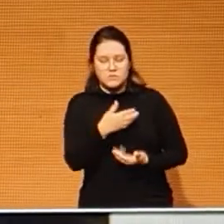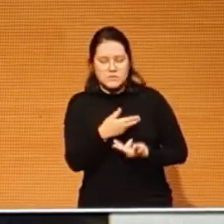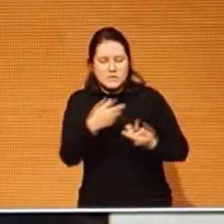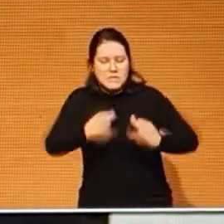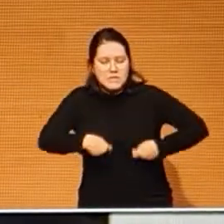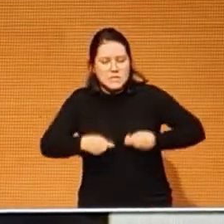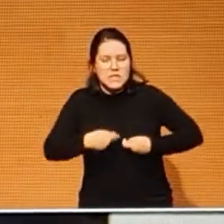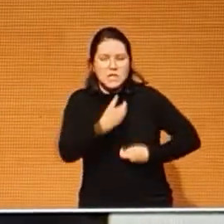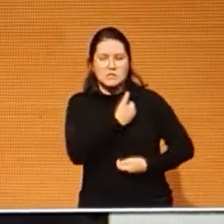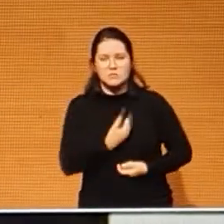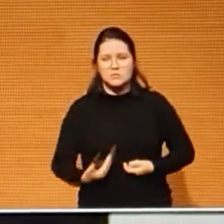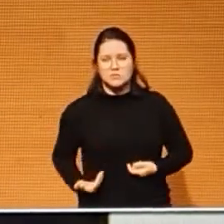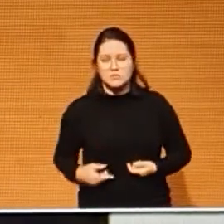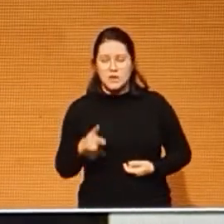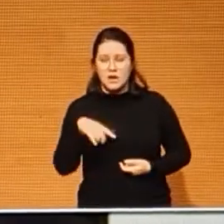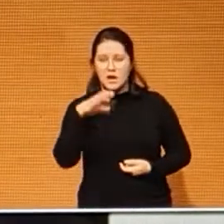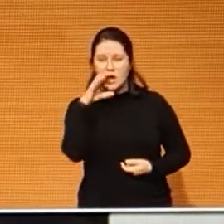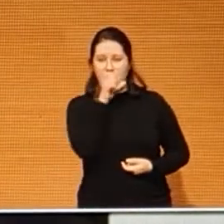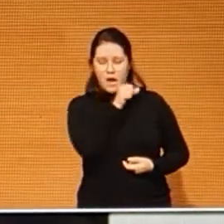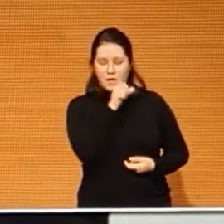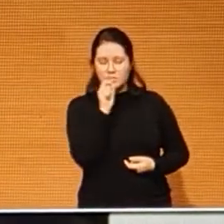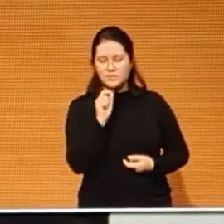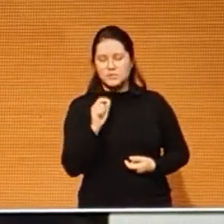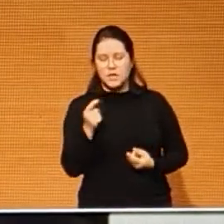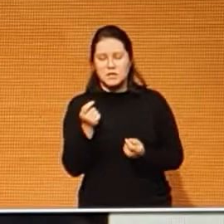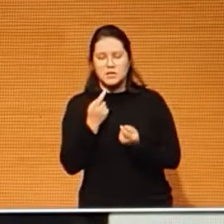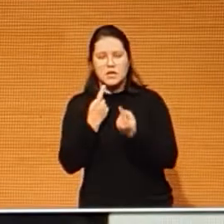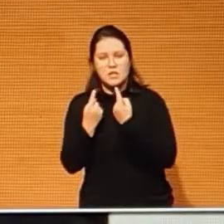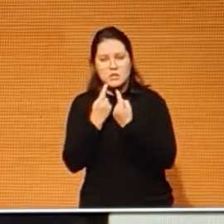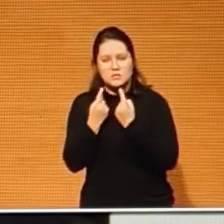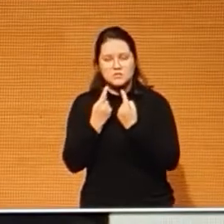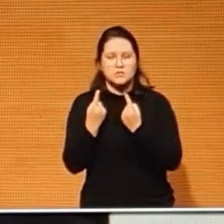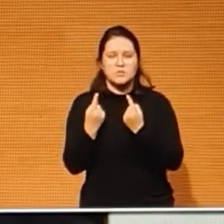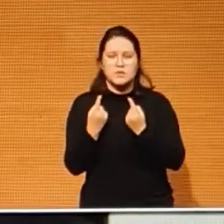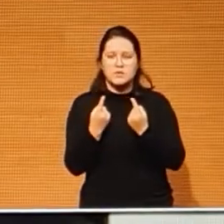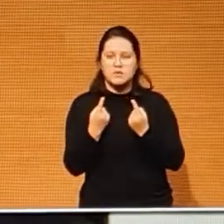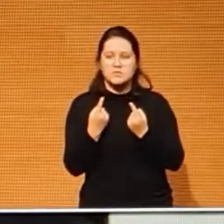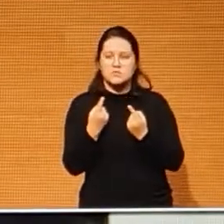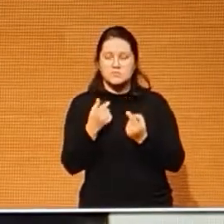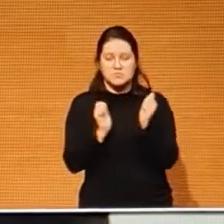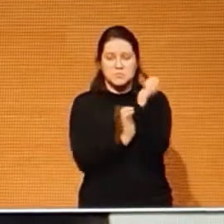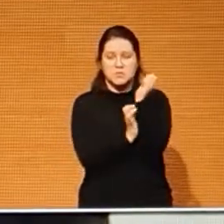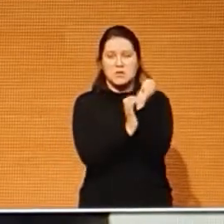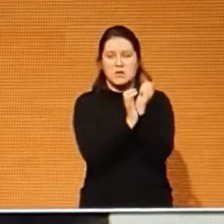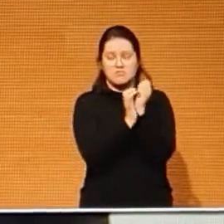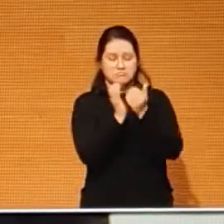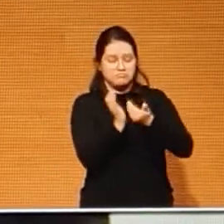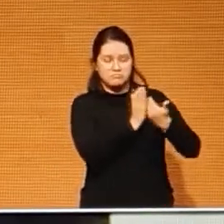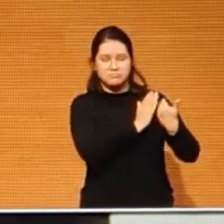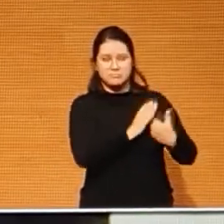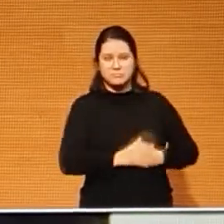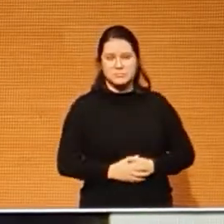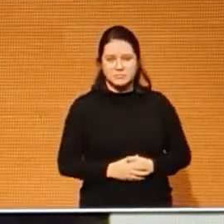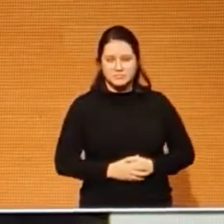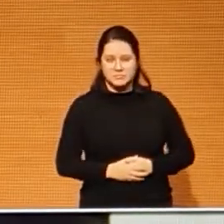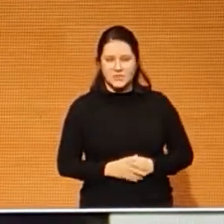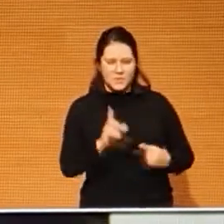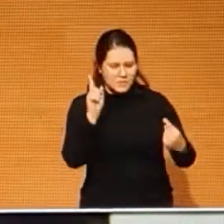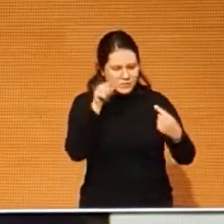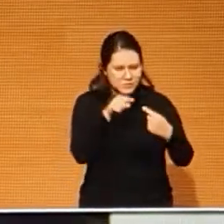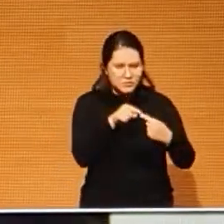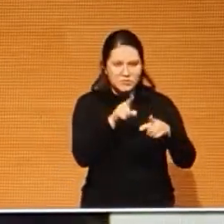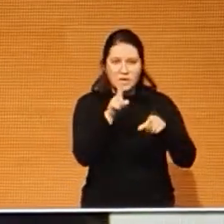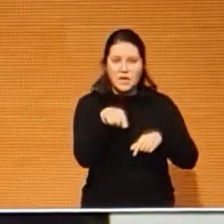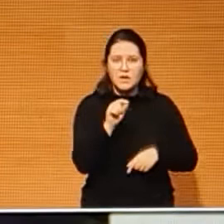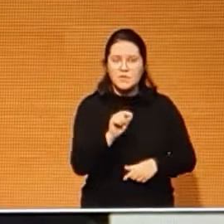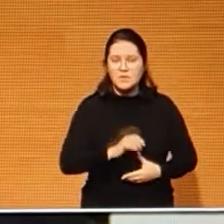muito rápida, sistemas e procedimentos burocráticos obsoletos. Nada disso. O objetivo da PEC é